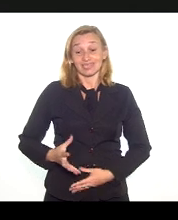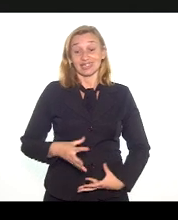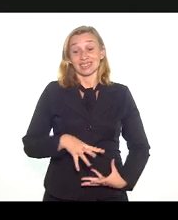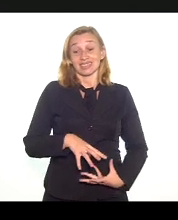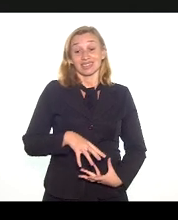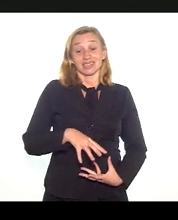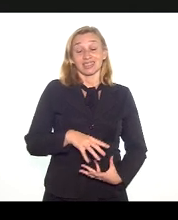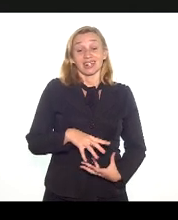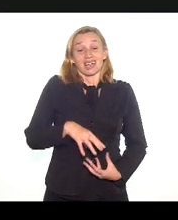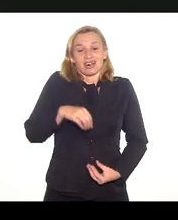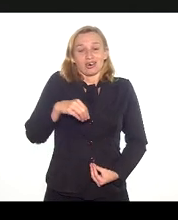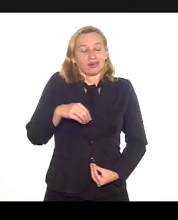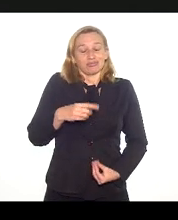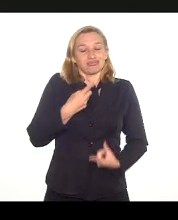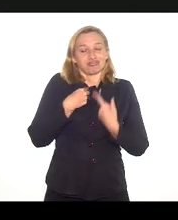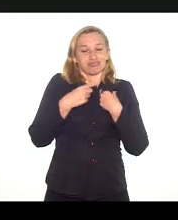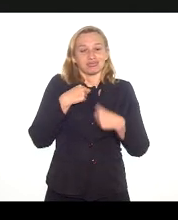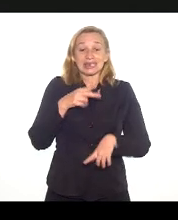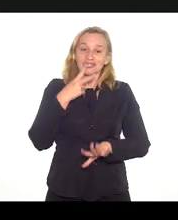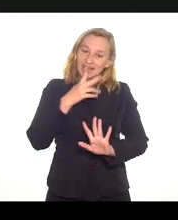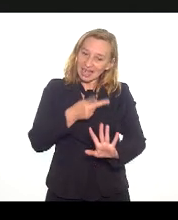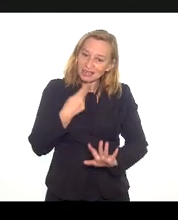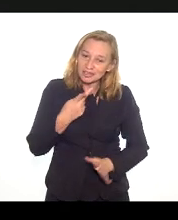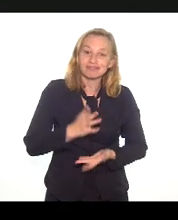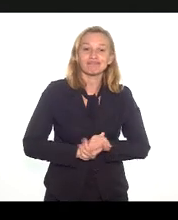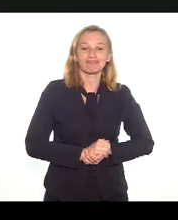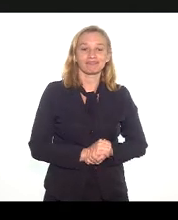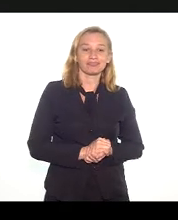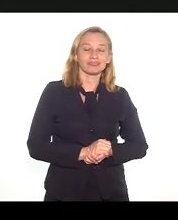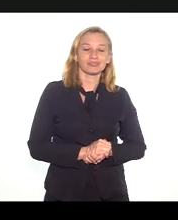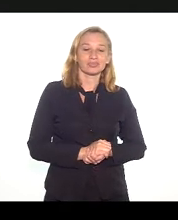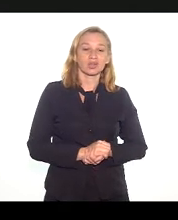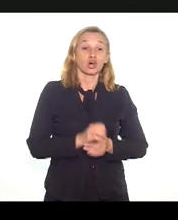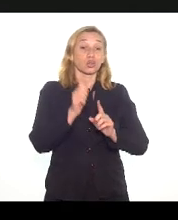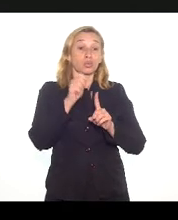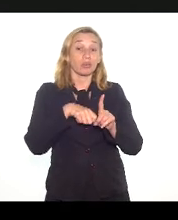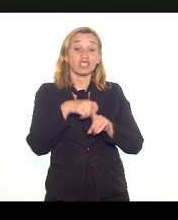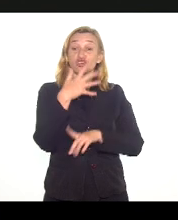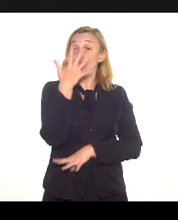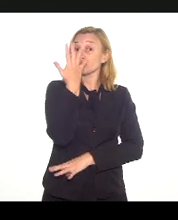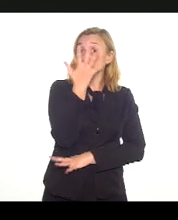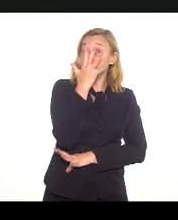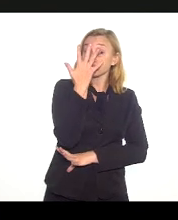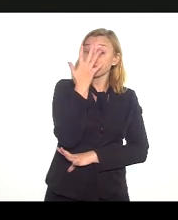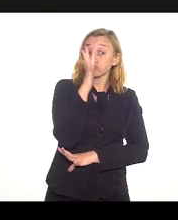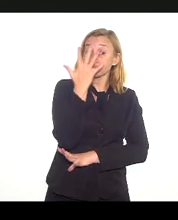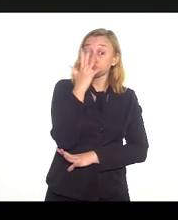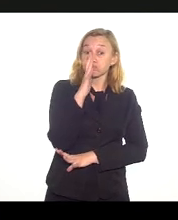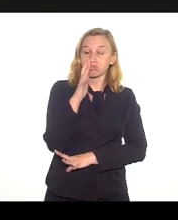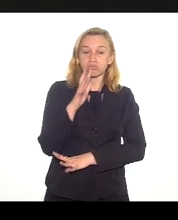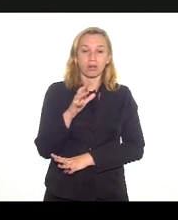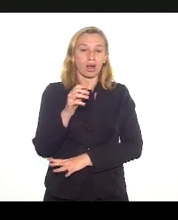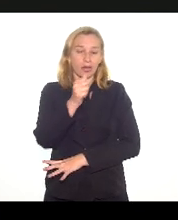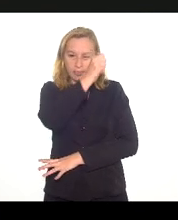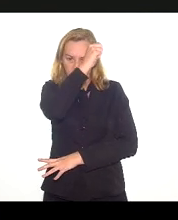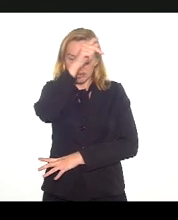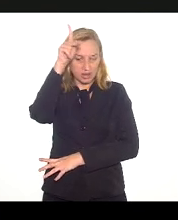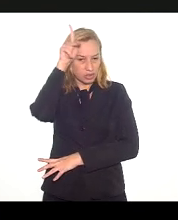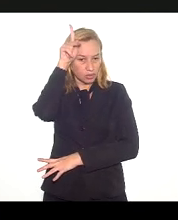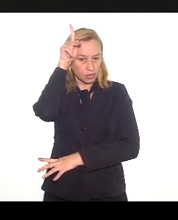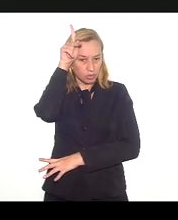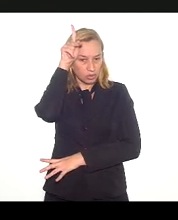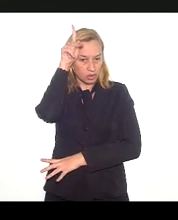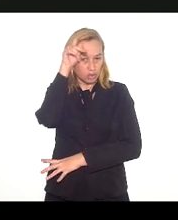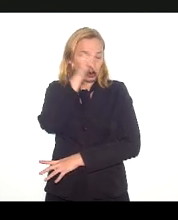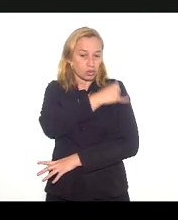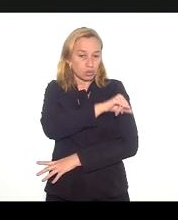e é importante, mas se falava muito de que, no mês do Carnaval, a receita da Prefeitura do Rio é maior do